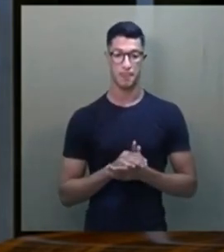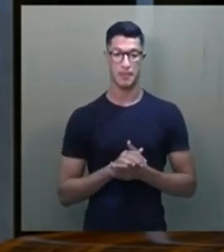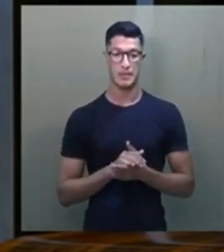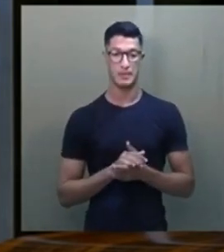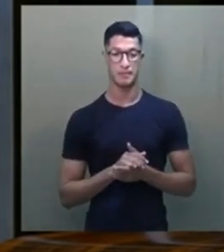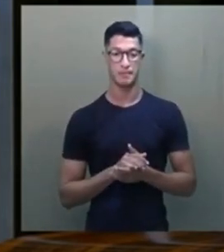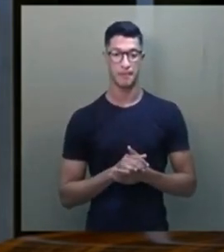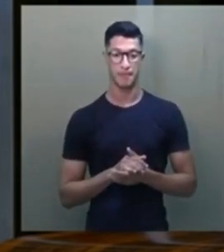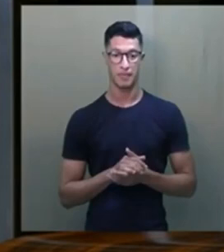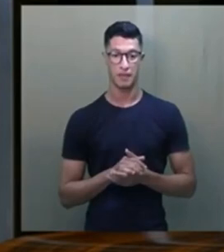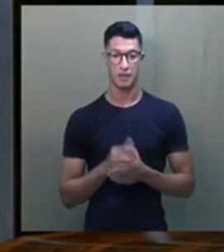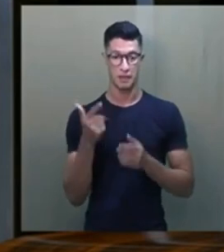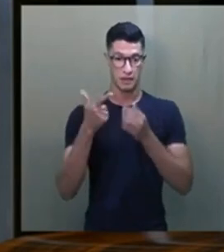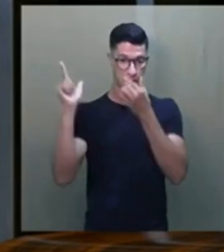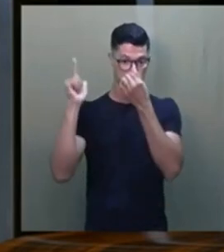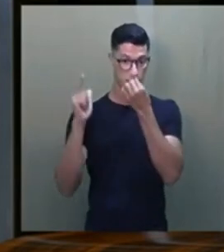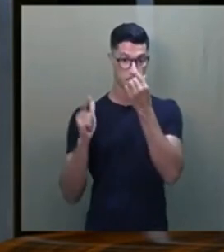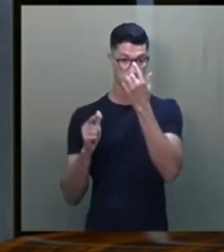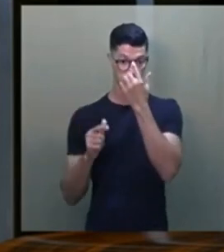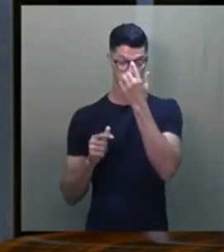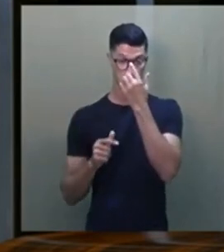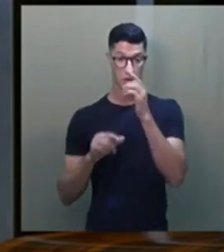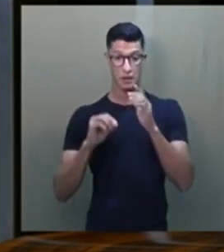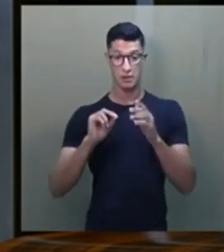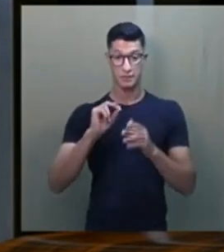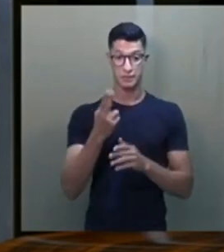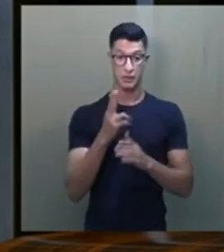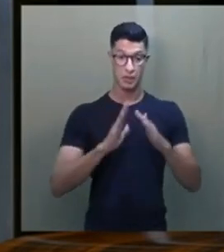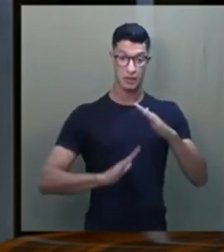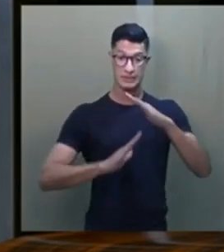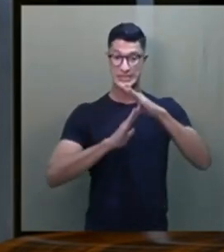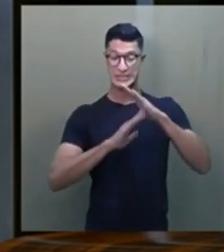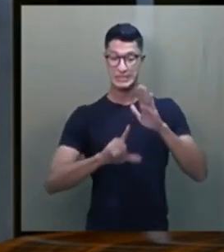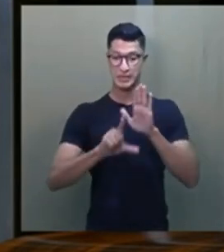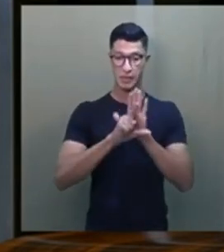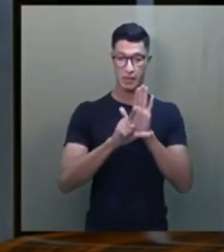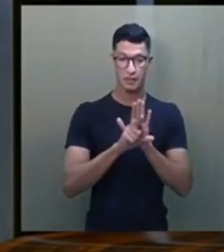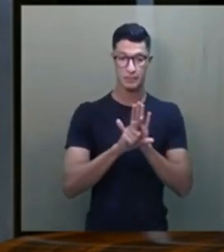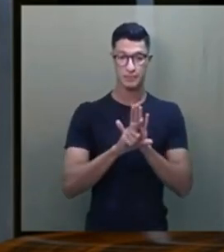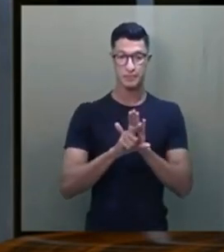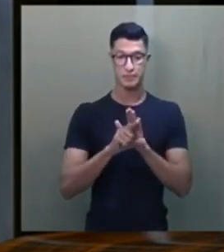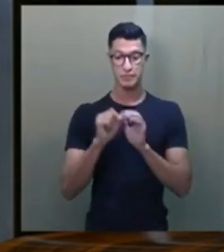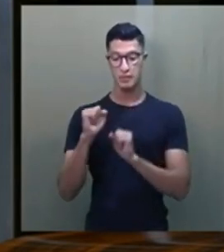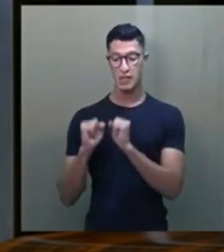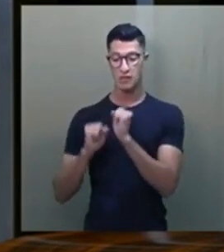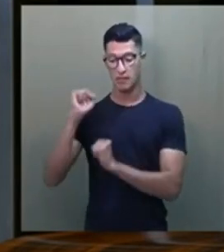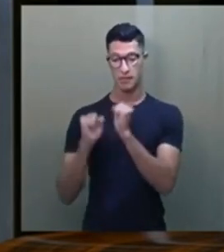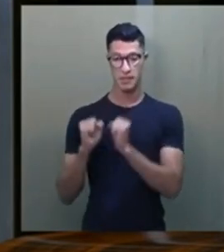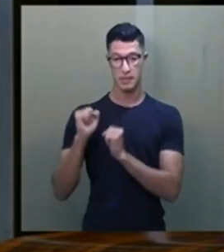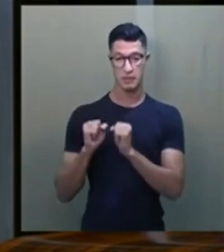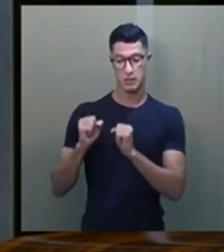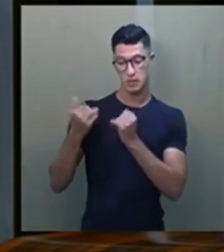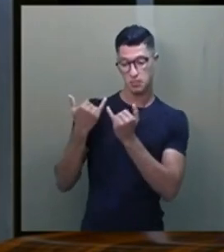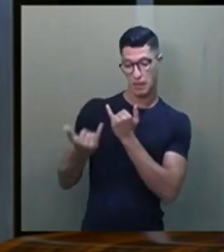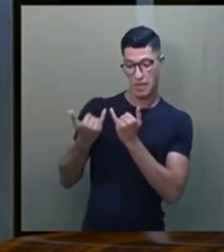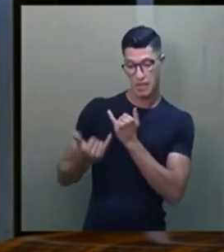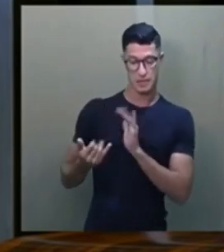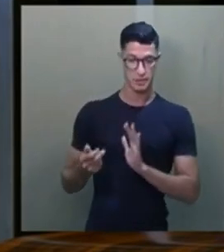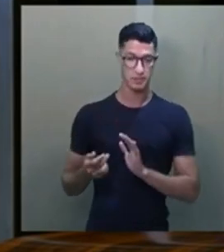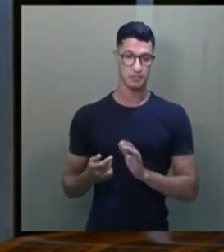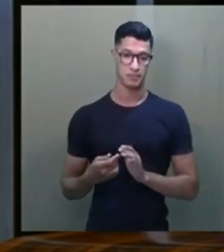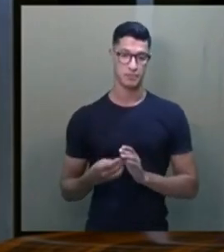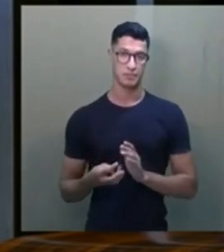A outra lição. Ou restrições legais ao fabrico de semelhantes agentes